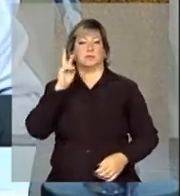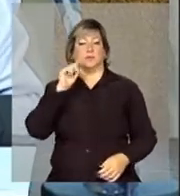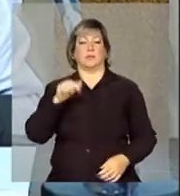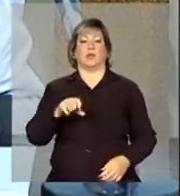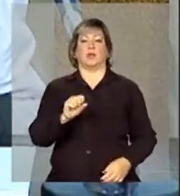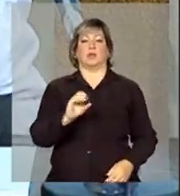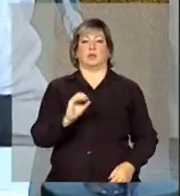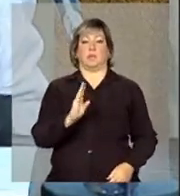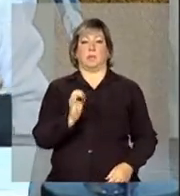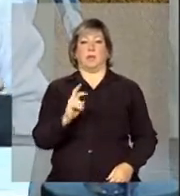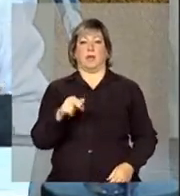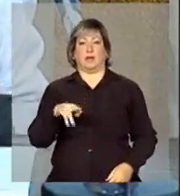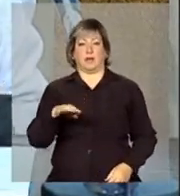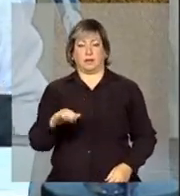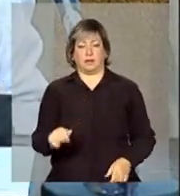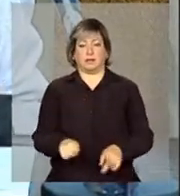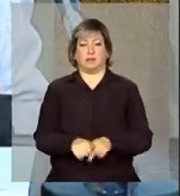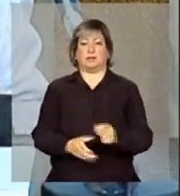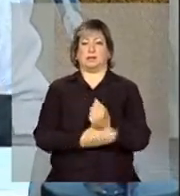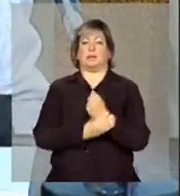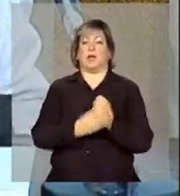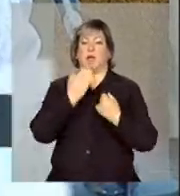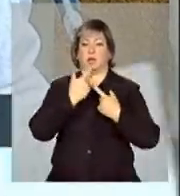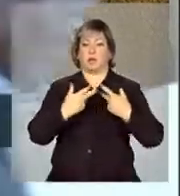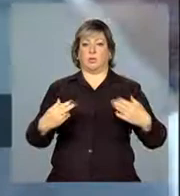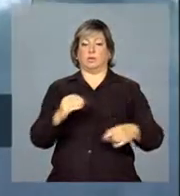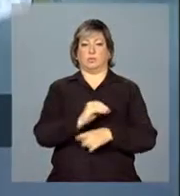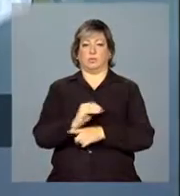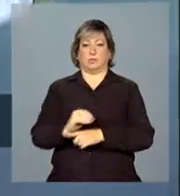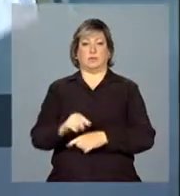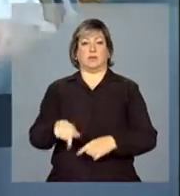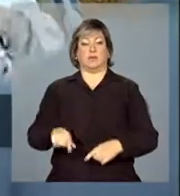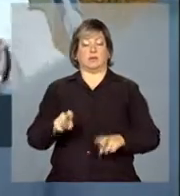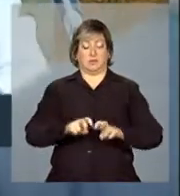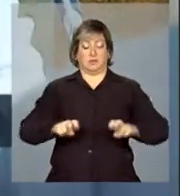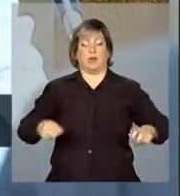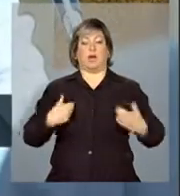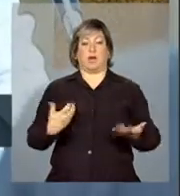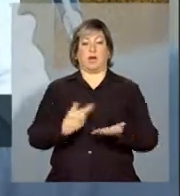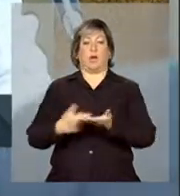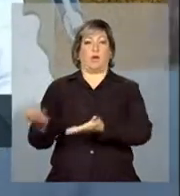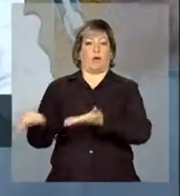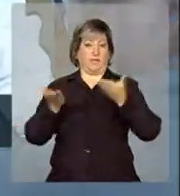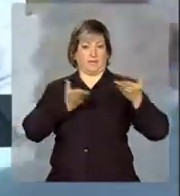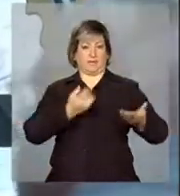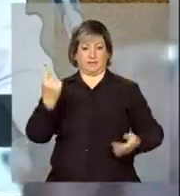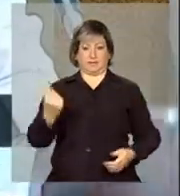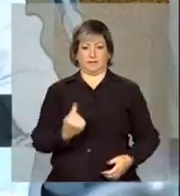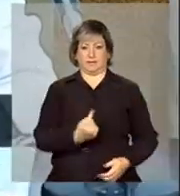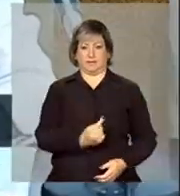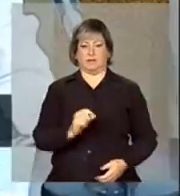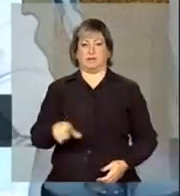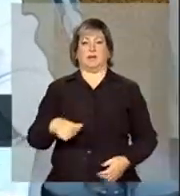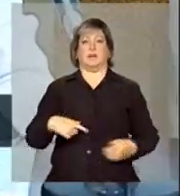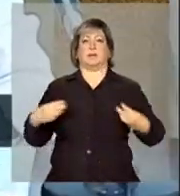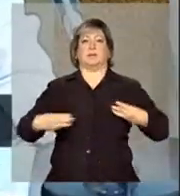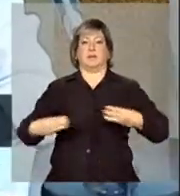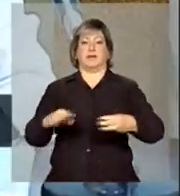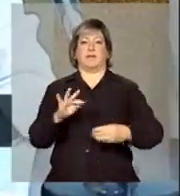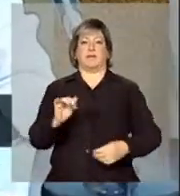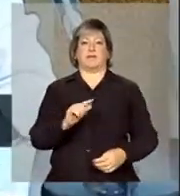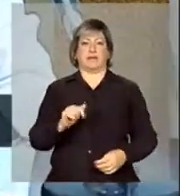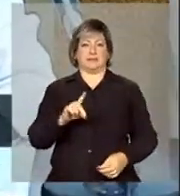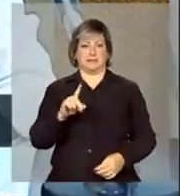segurança alimentar e nutricional. E para compor a mesa, quero convidar os representantes do Ministério da Fazenda,